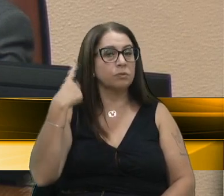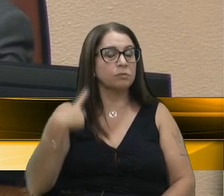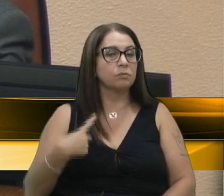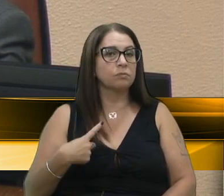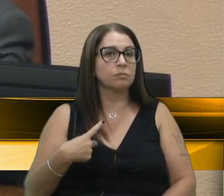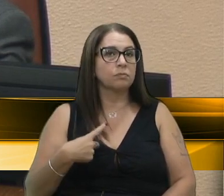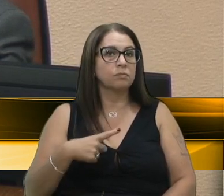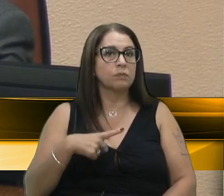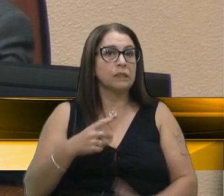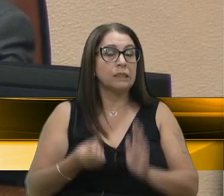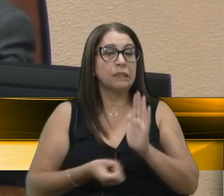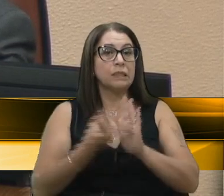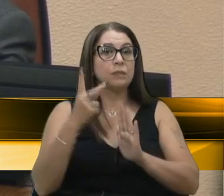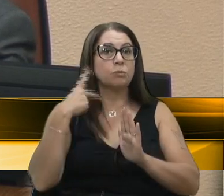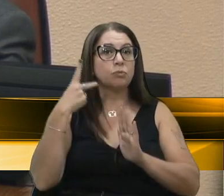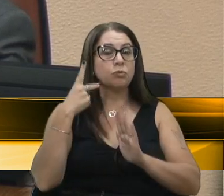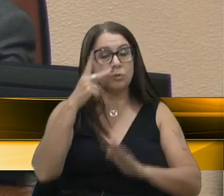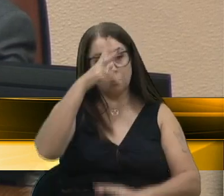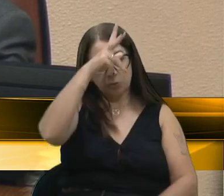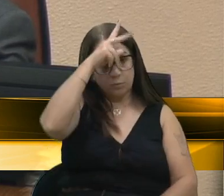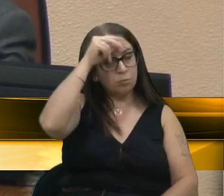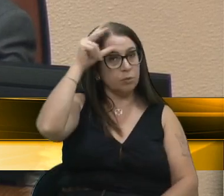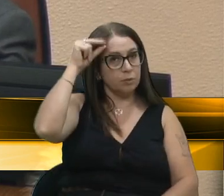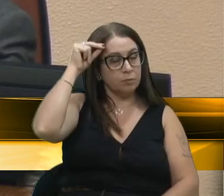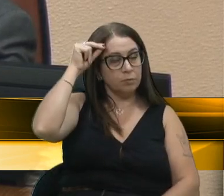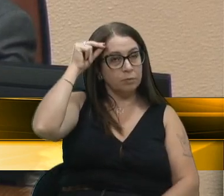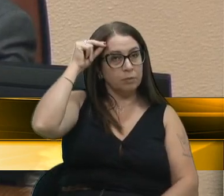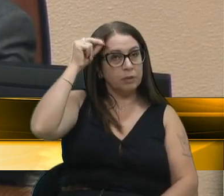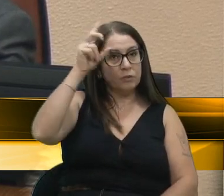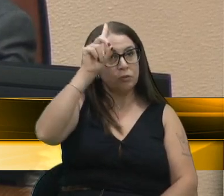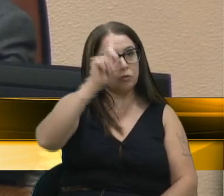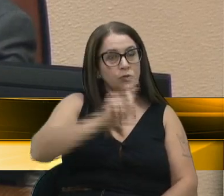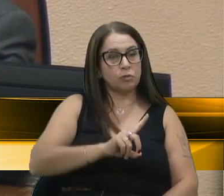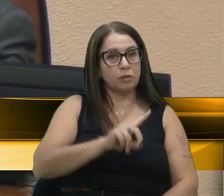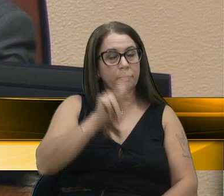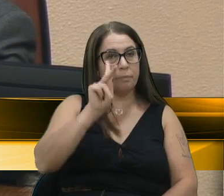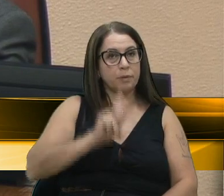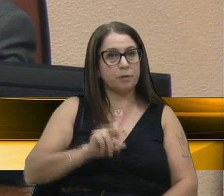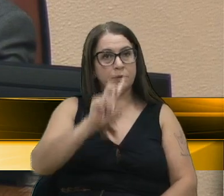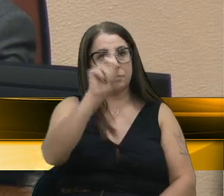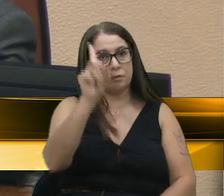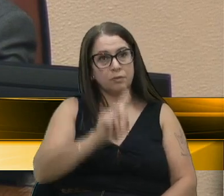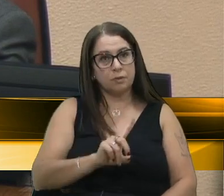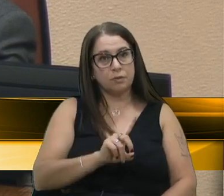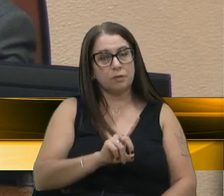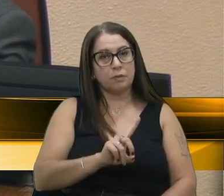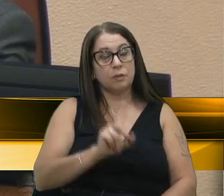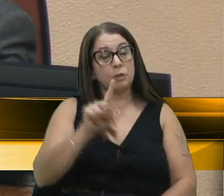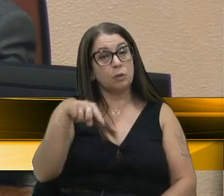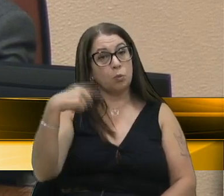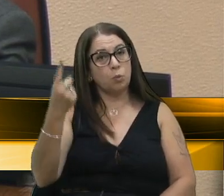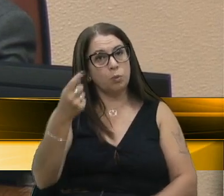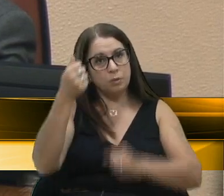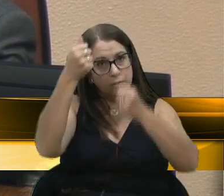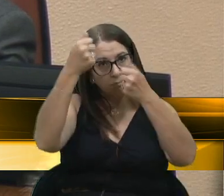Pessoa, que cria política municipal dos direitos da pessoa com deficiência e das outras providências.